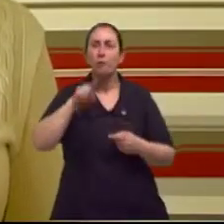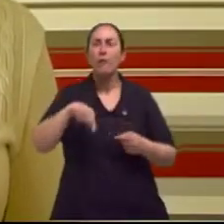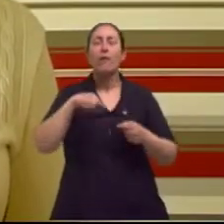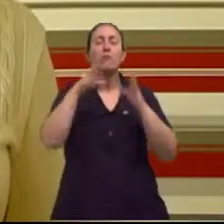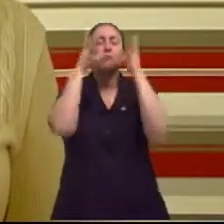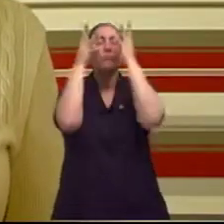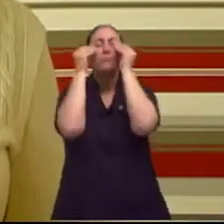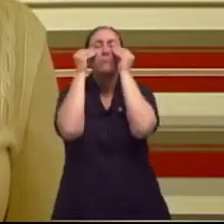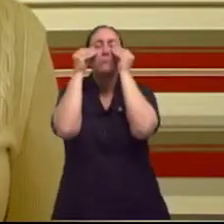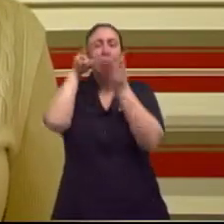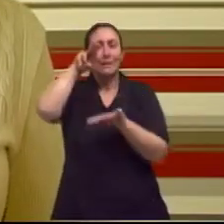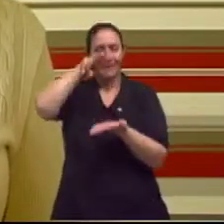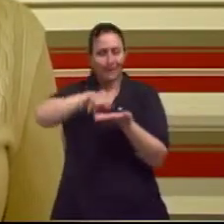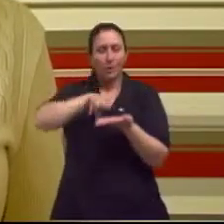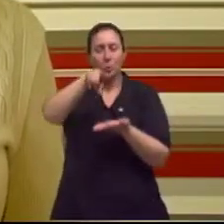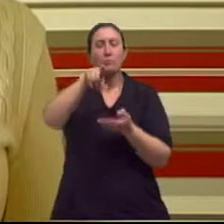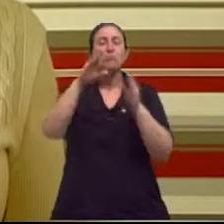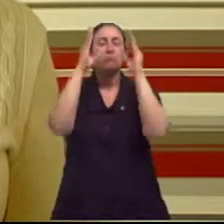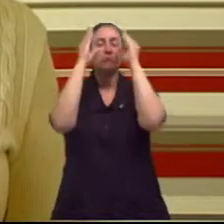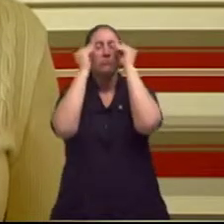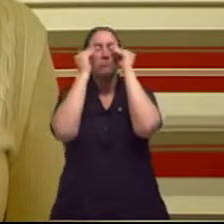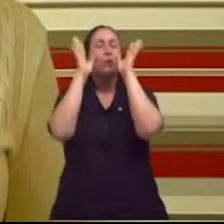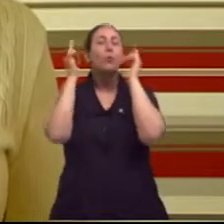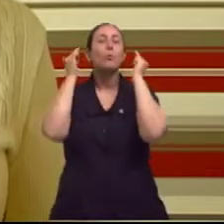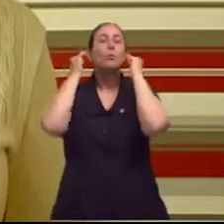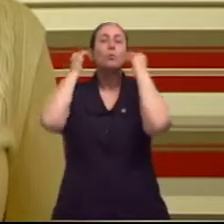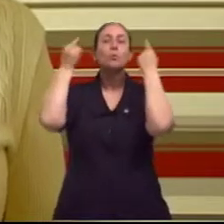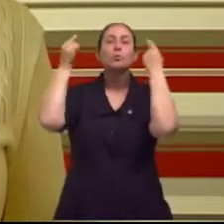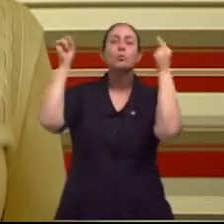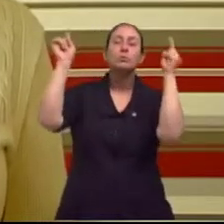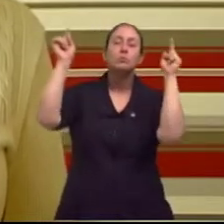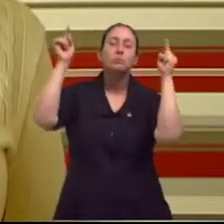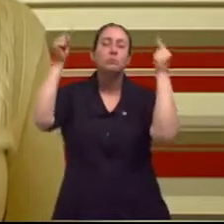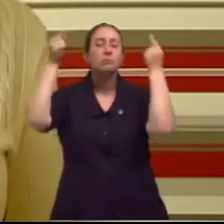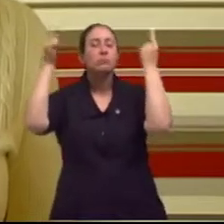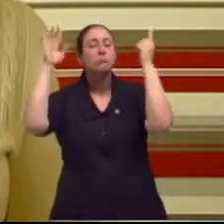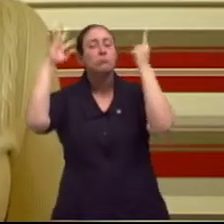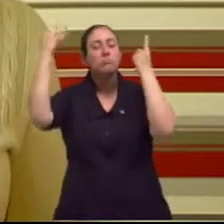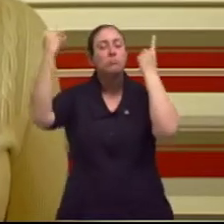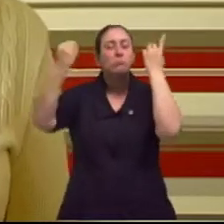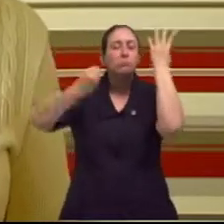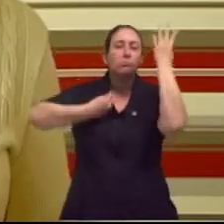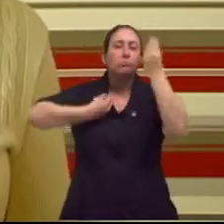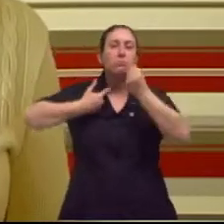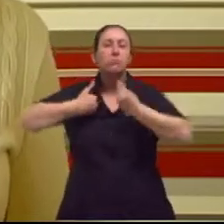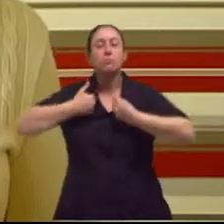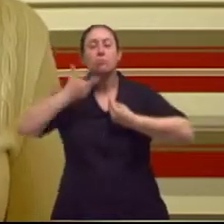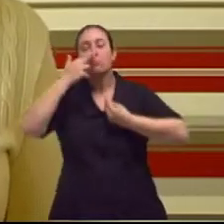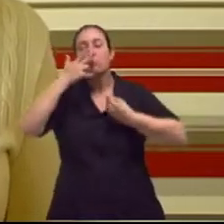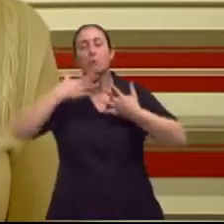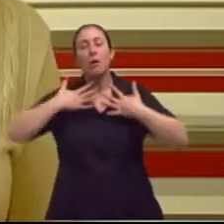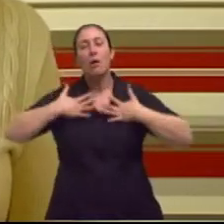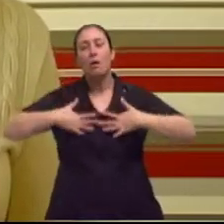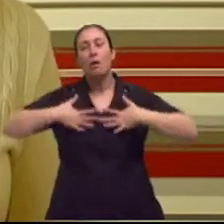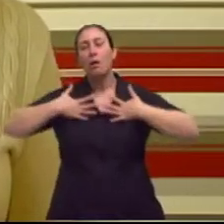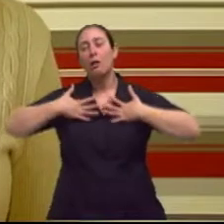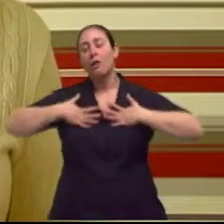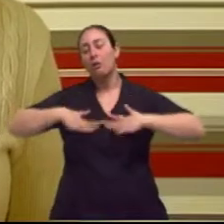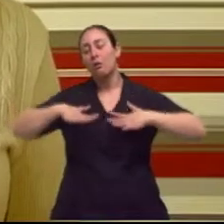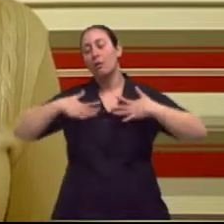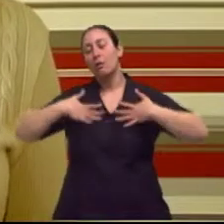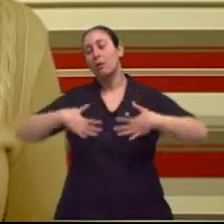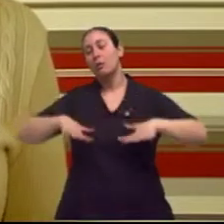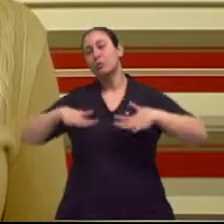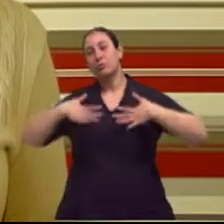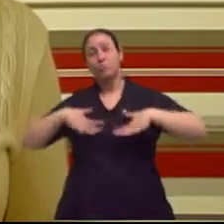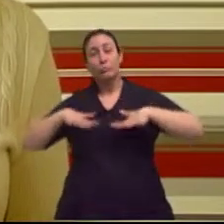e aquela música, então, tu começa a relaxar, tu começa a, né, a gente fica,